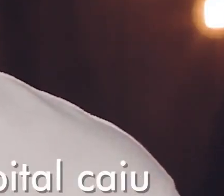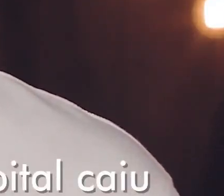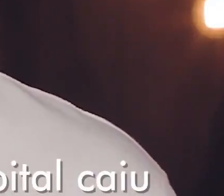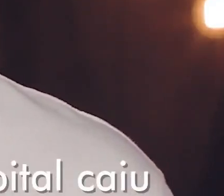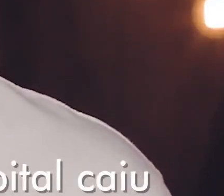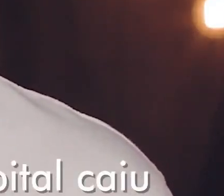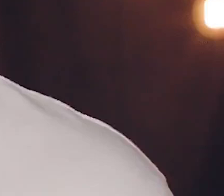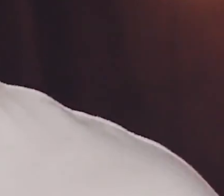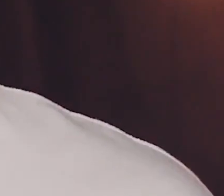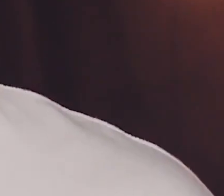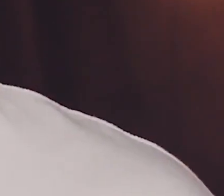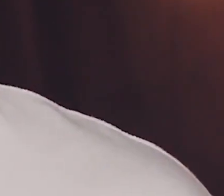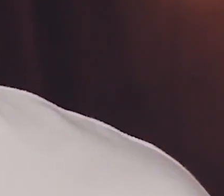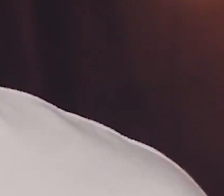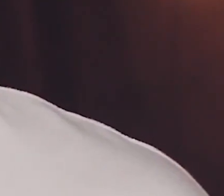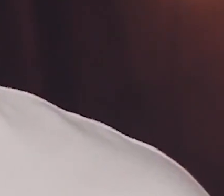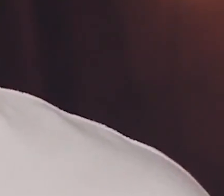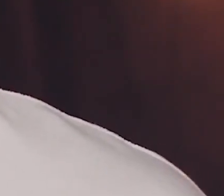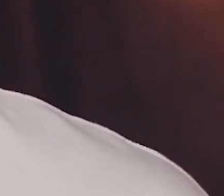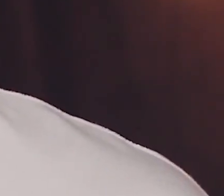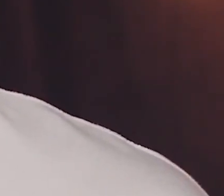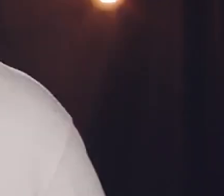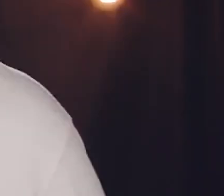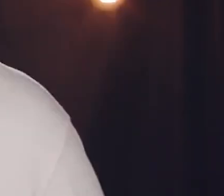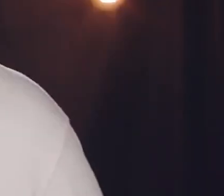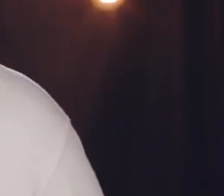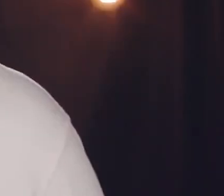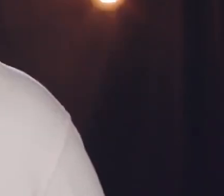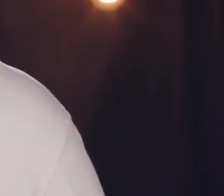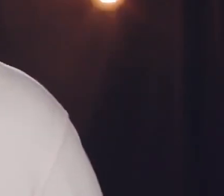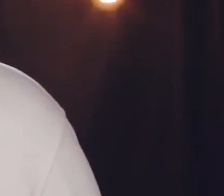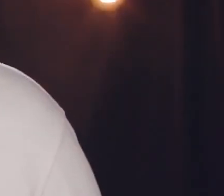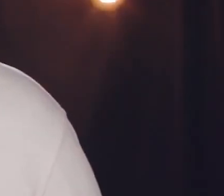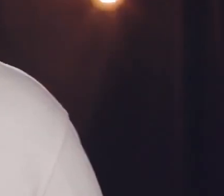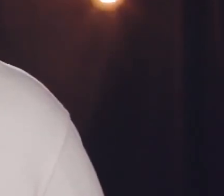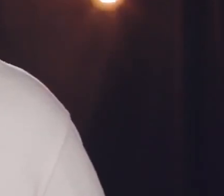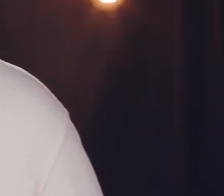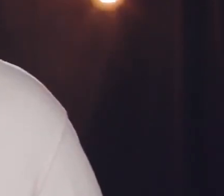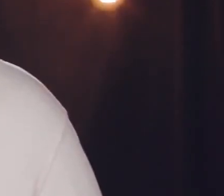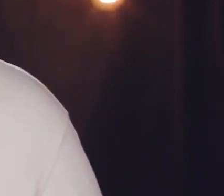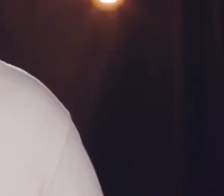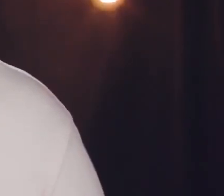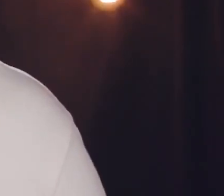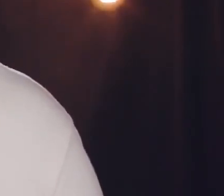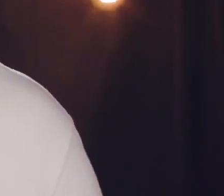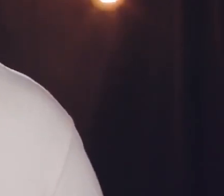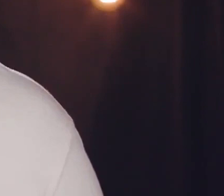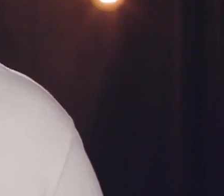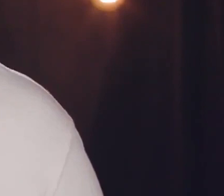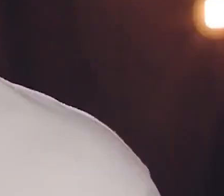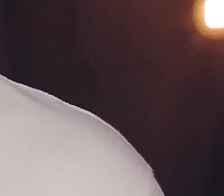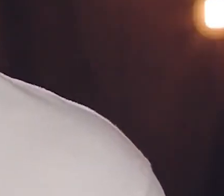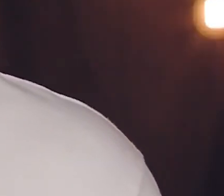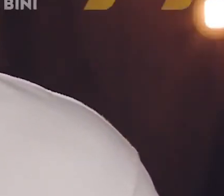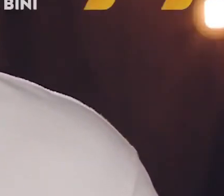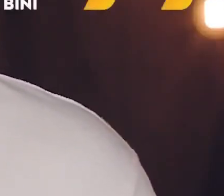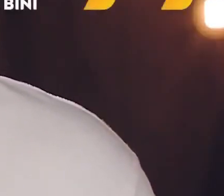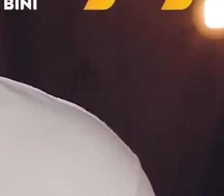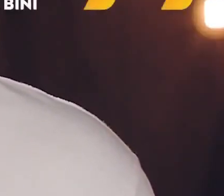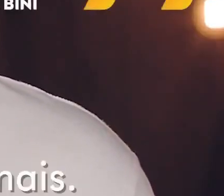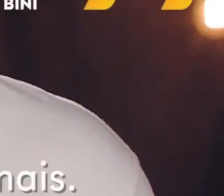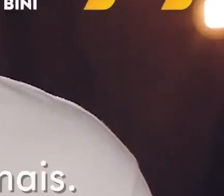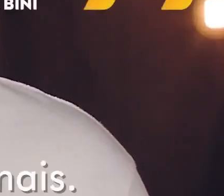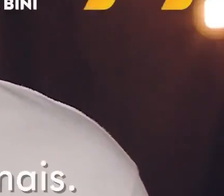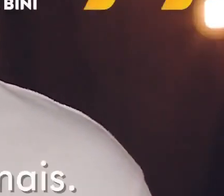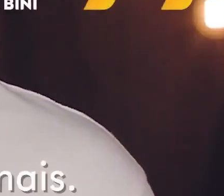caiu vergonhosamente. Calil falhou aonde não podia falhar. Me desculpe, Calil,